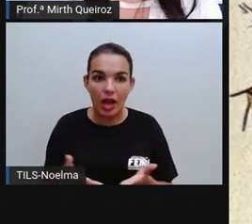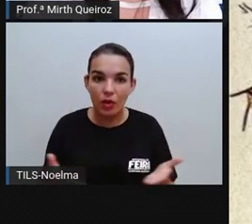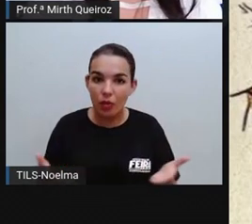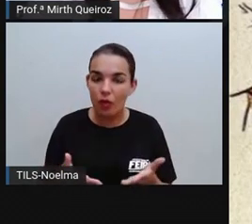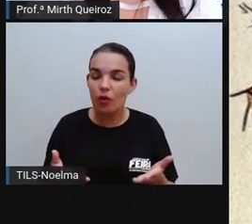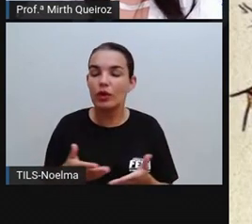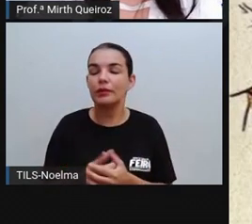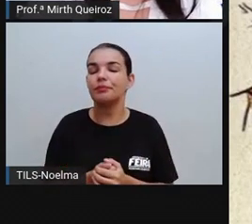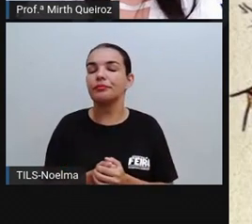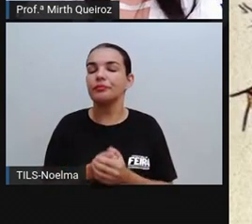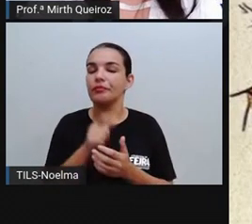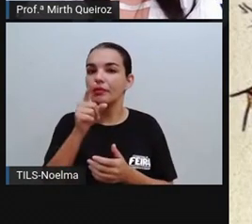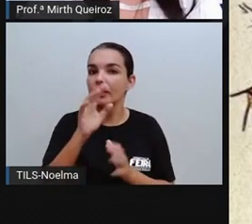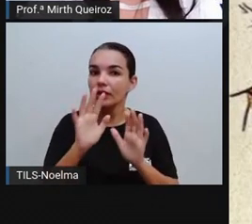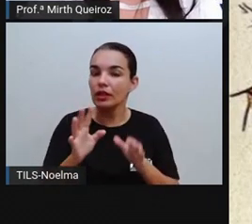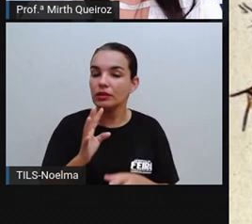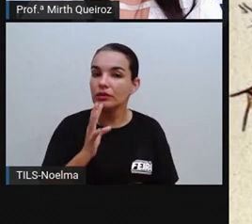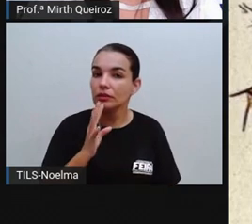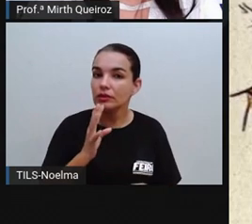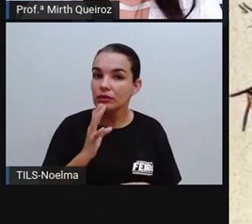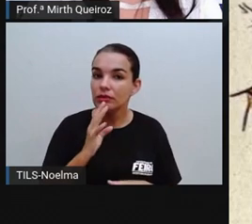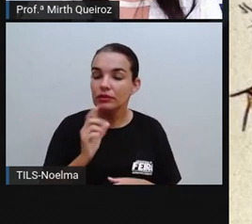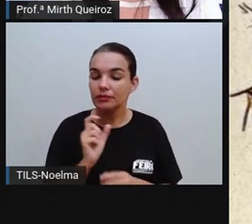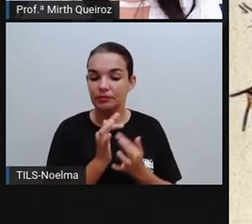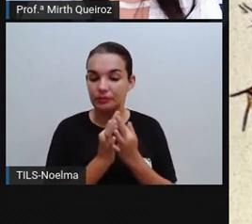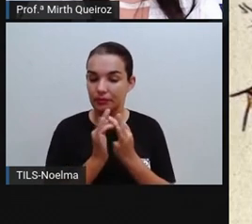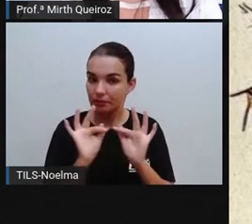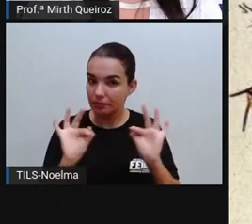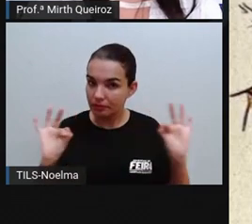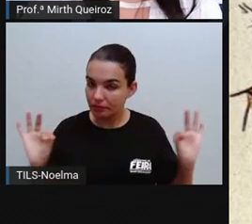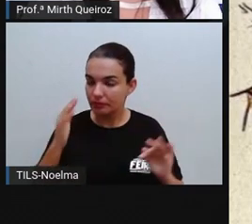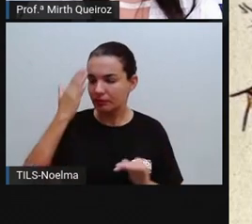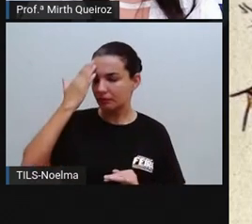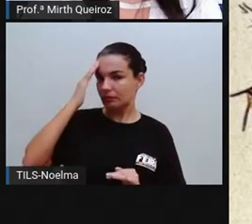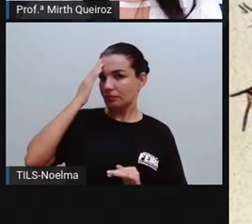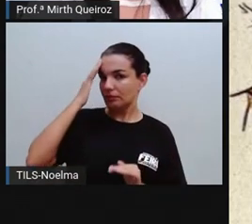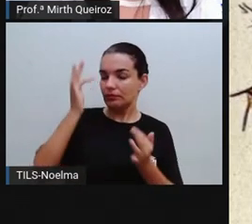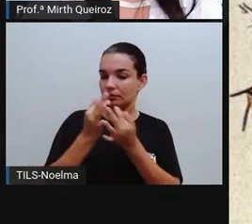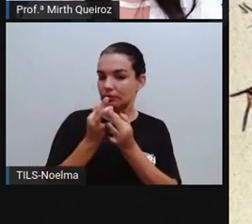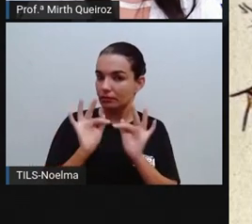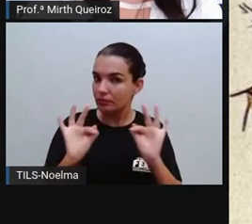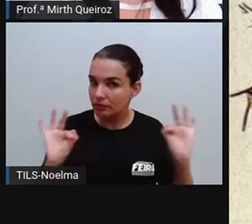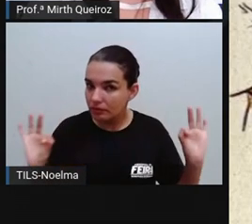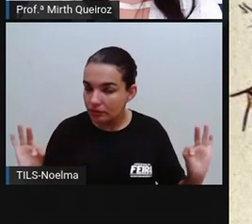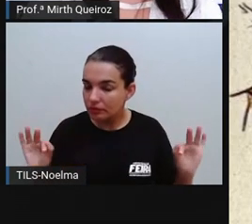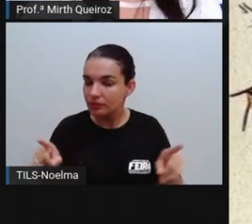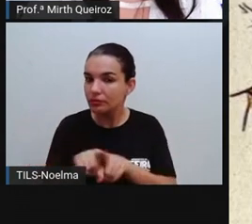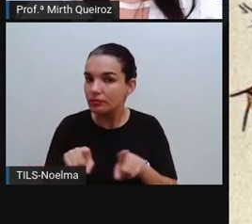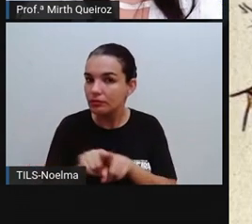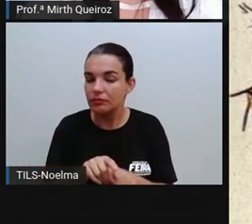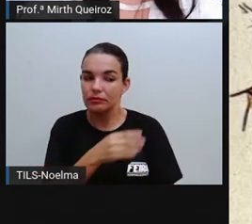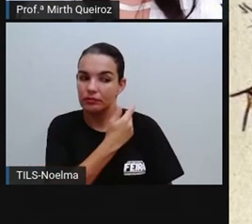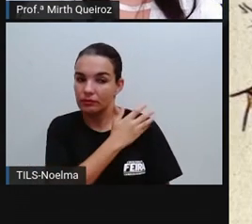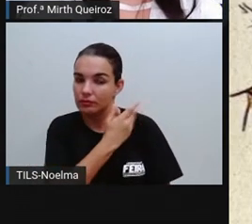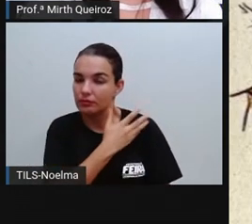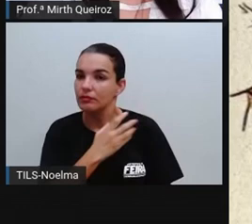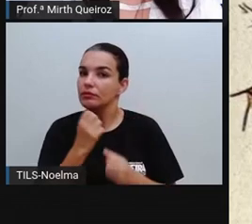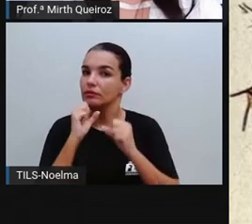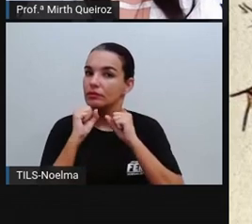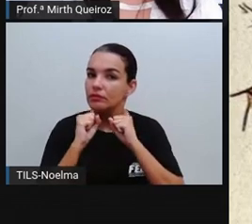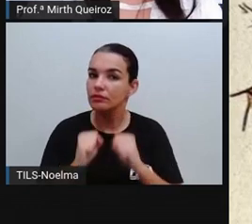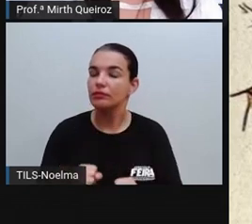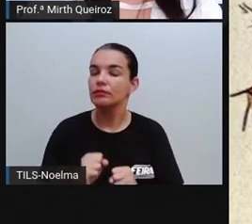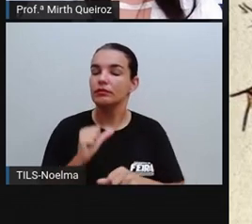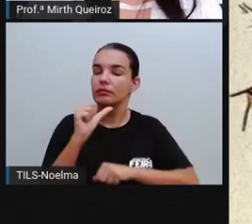momento, a partir do momento que vocês conhecerem essas expressões, entenderem essas expressões como racistas, vamos tentar aí